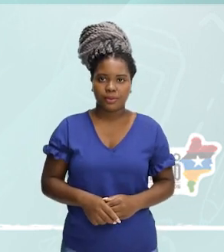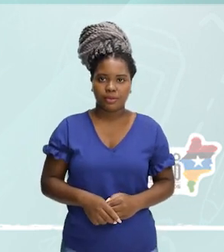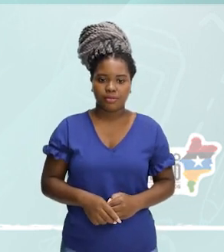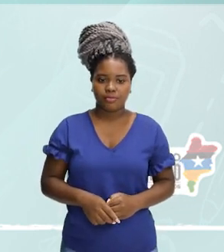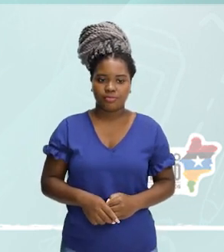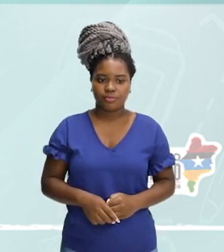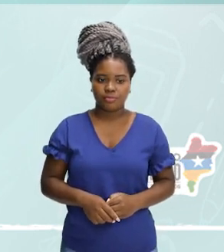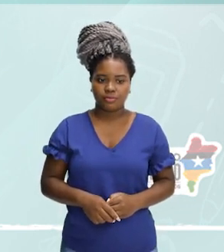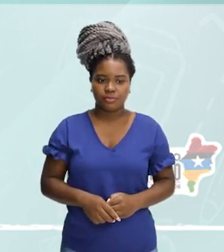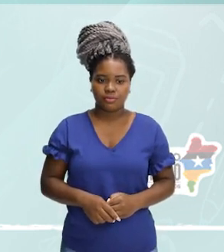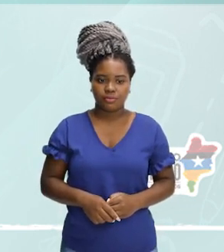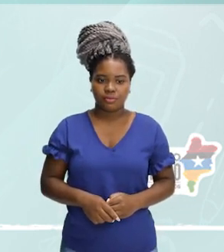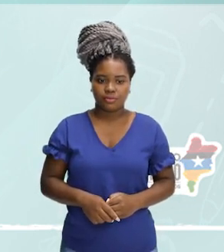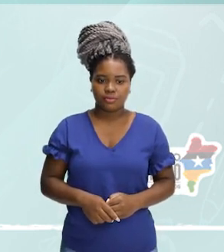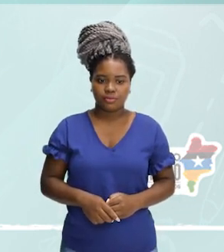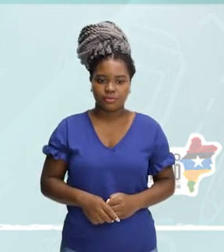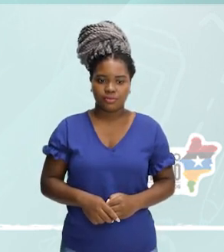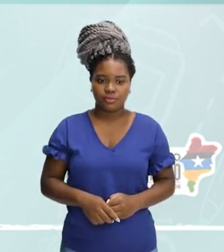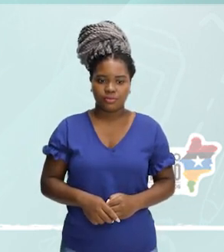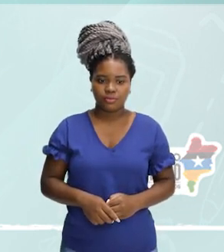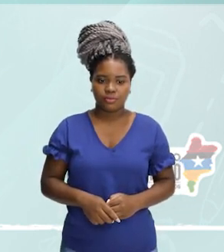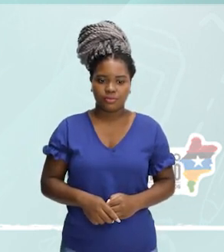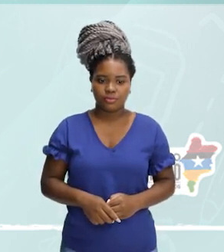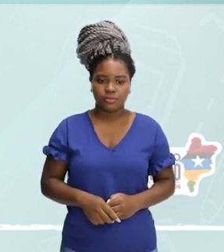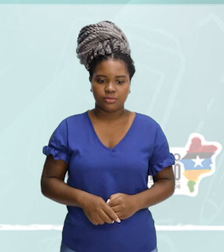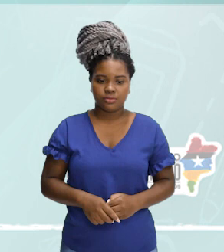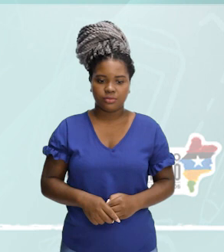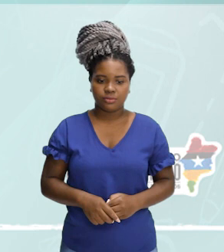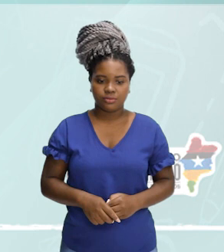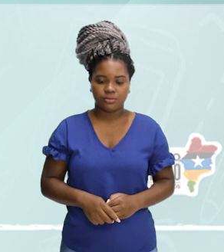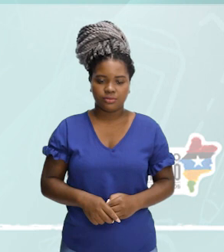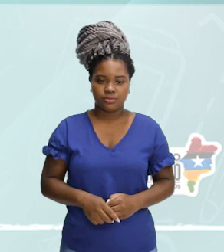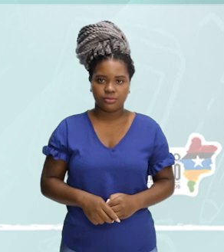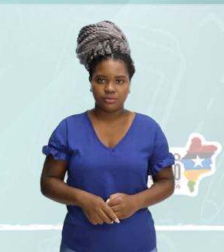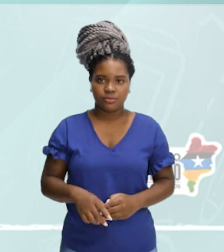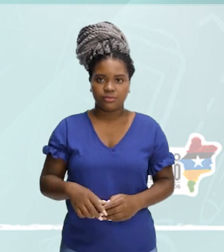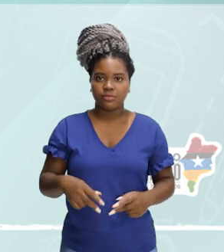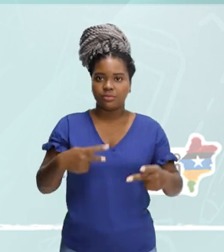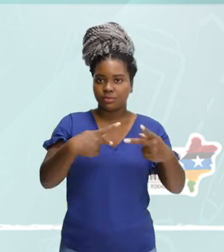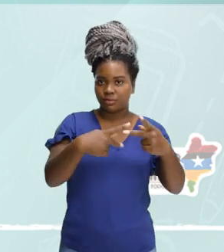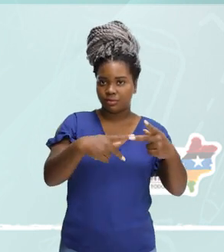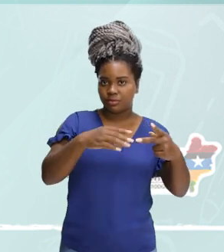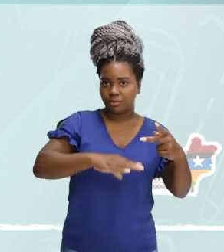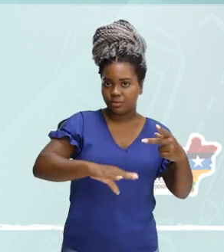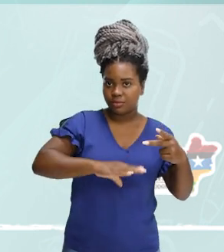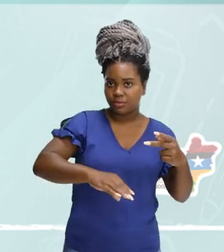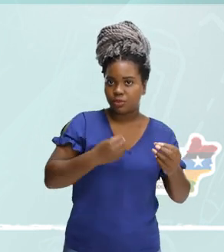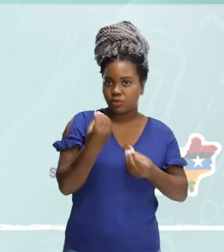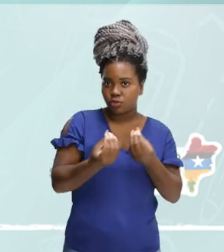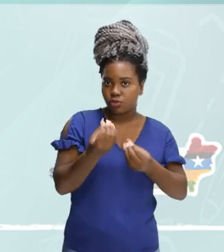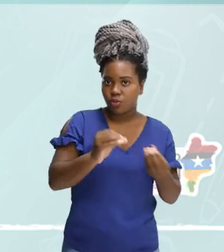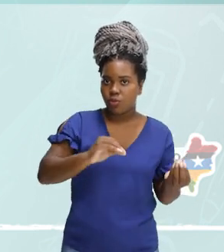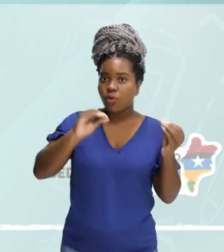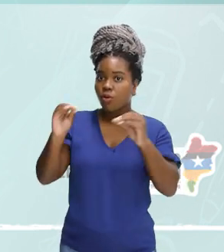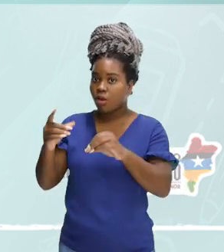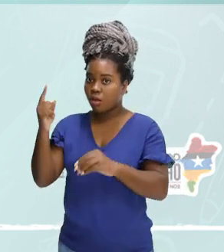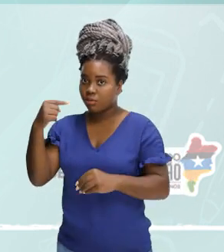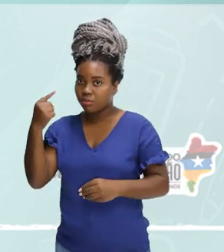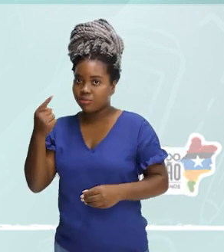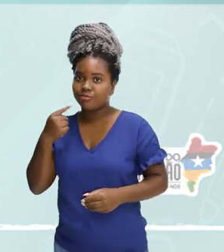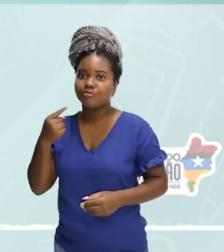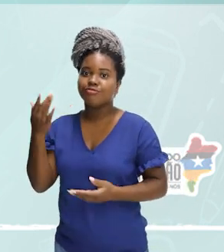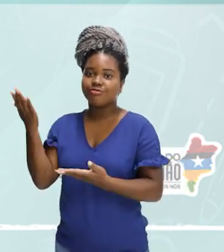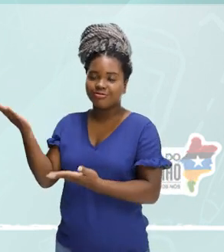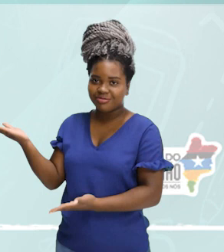Ao e a, craseado, tá? Que são preposições na língua portuguesa. Como é que eu faço elas no espanhol?